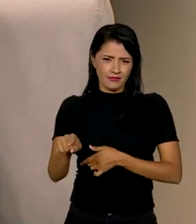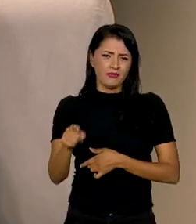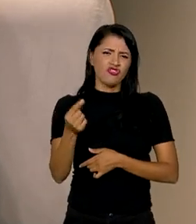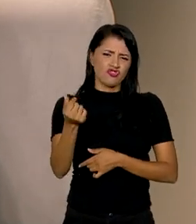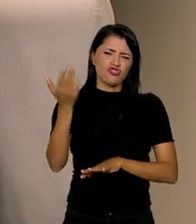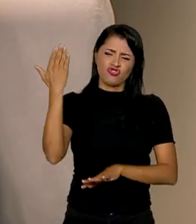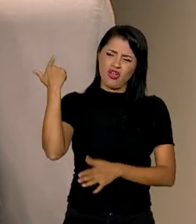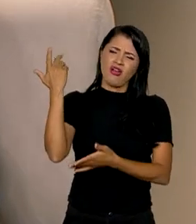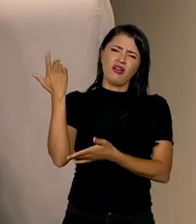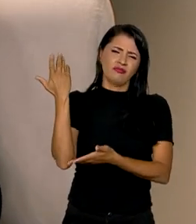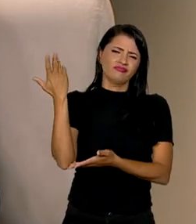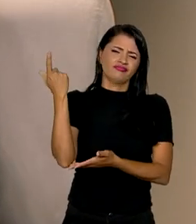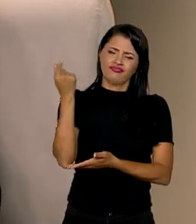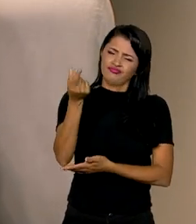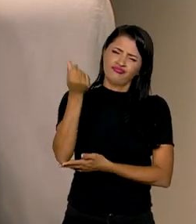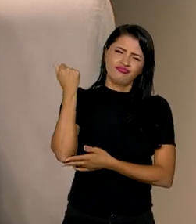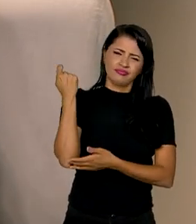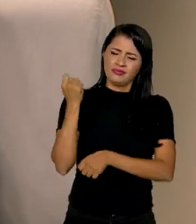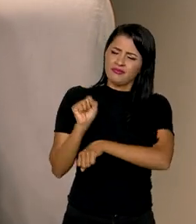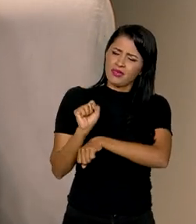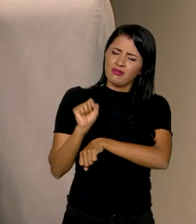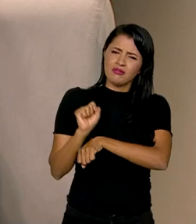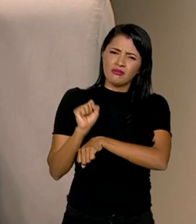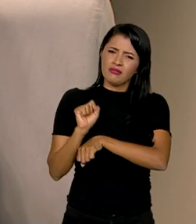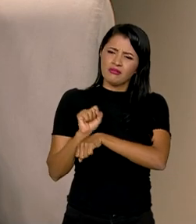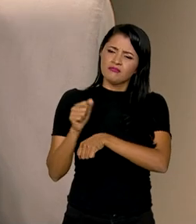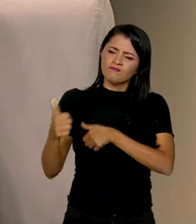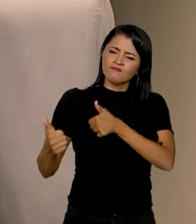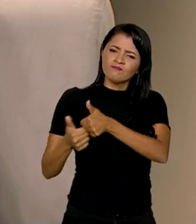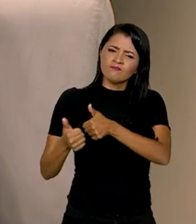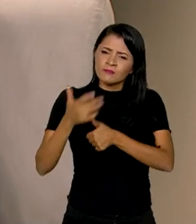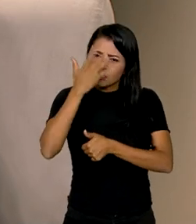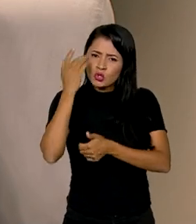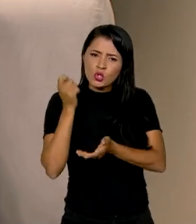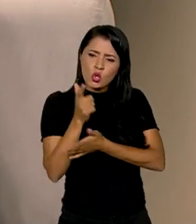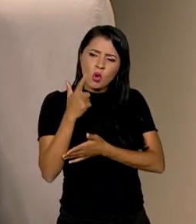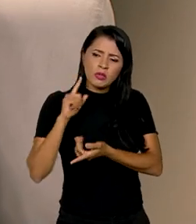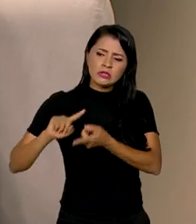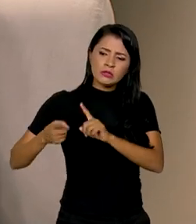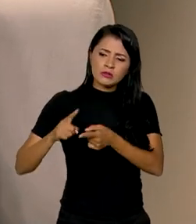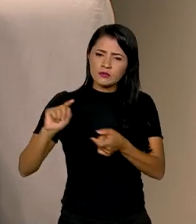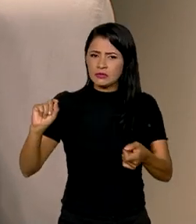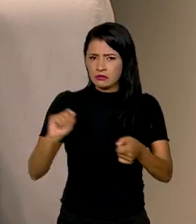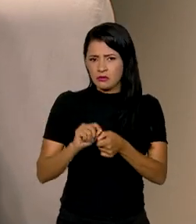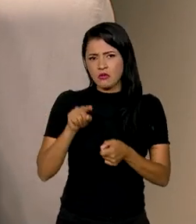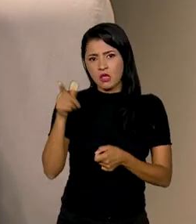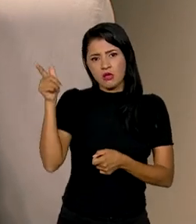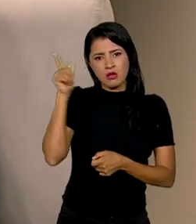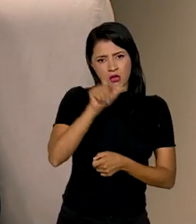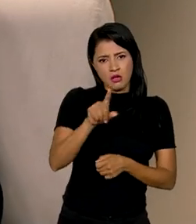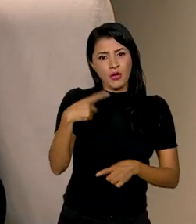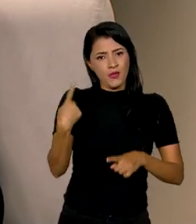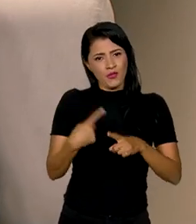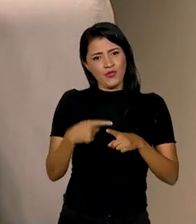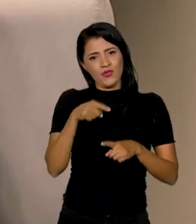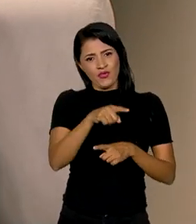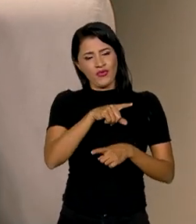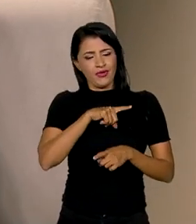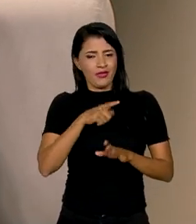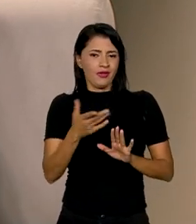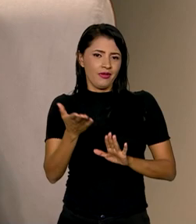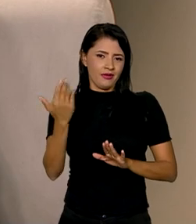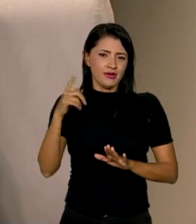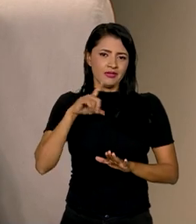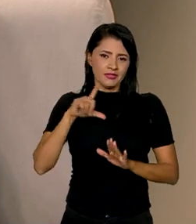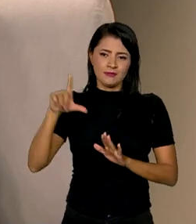esperando uma oportunidade de se aproximar do consumidor e fazer essa renegociação. Ele ganha, até porque ele estava